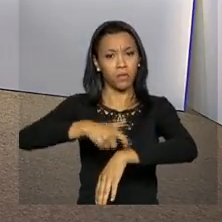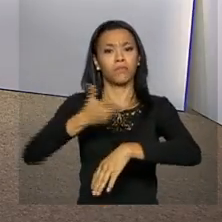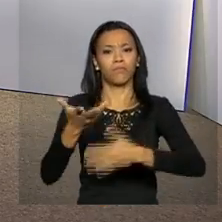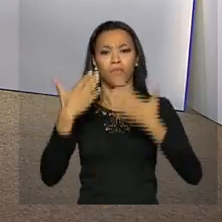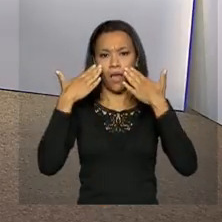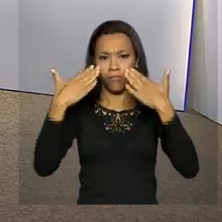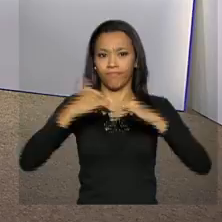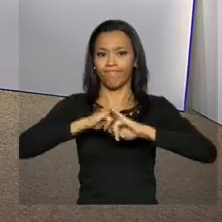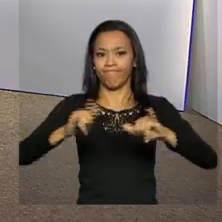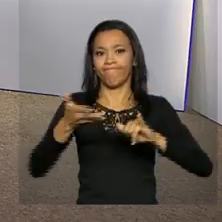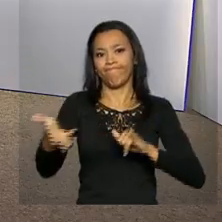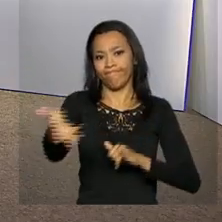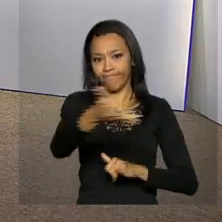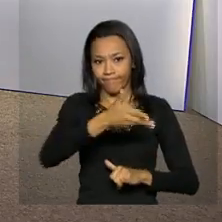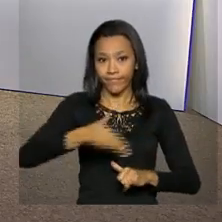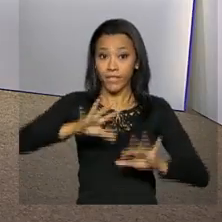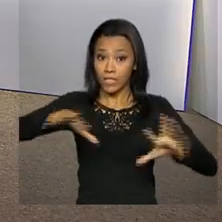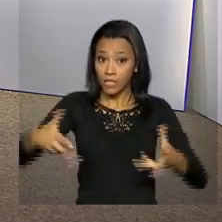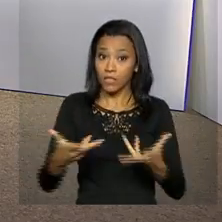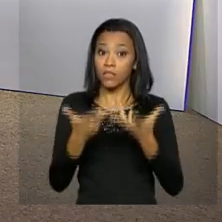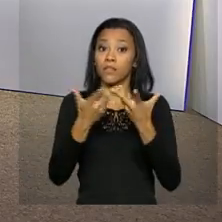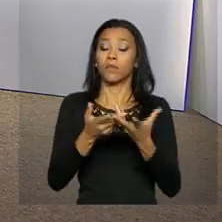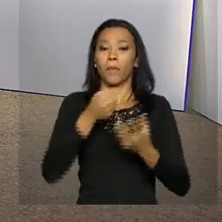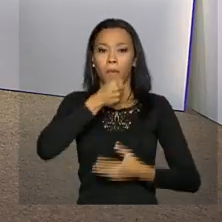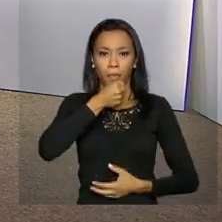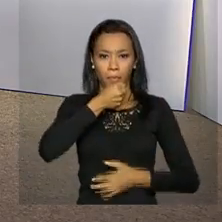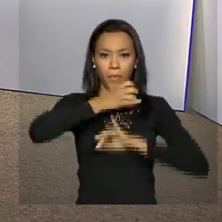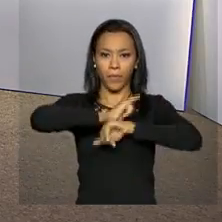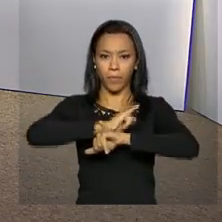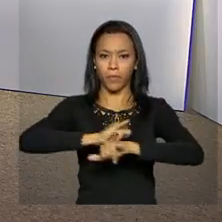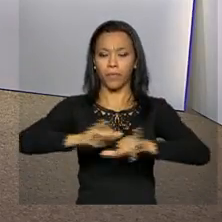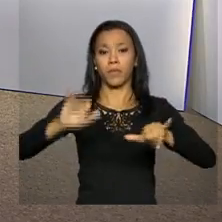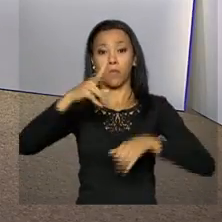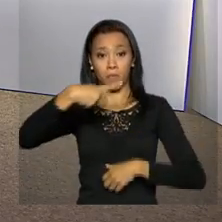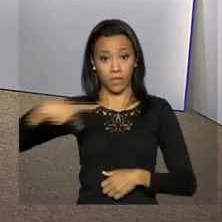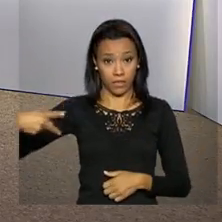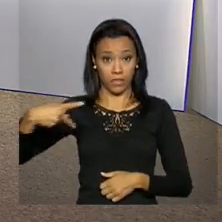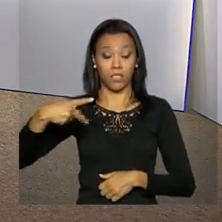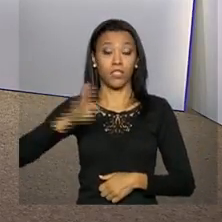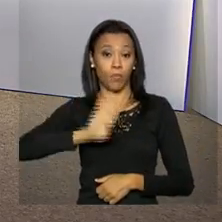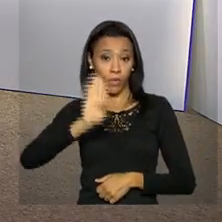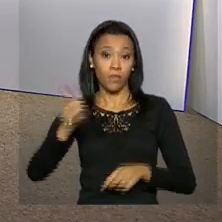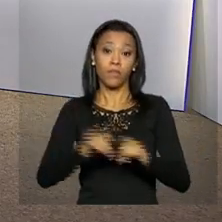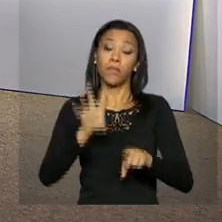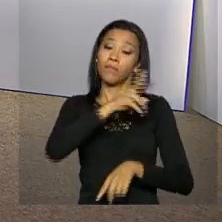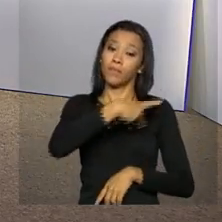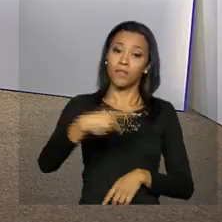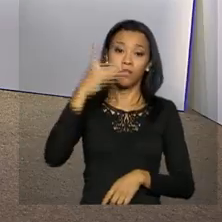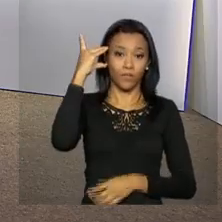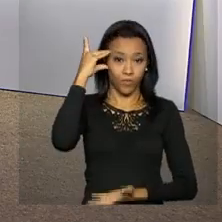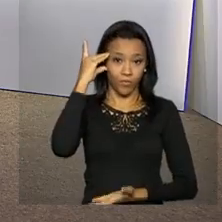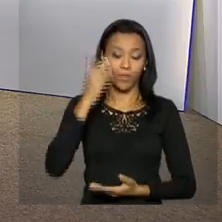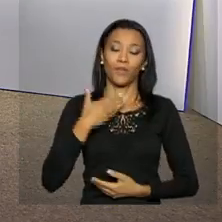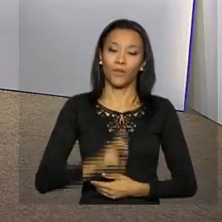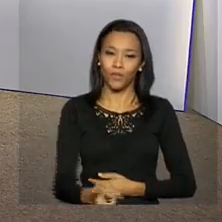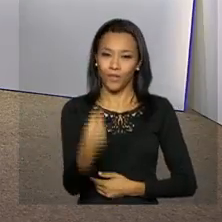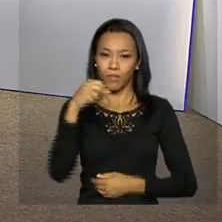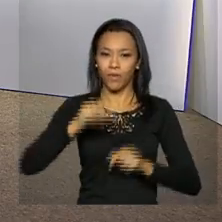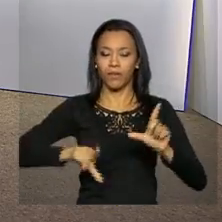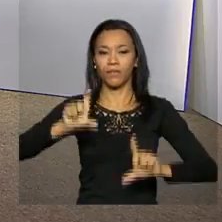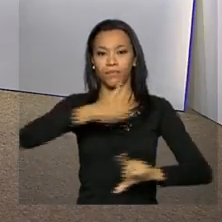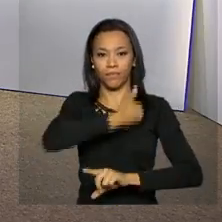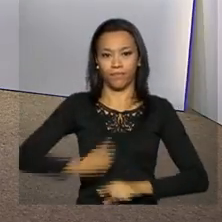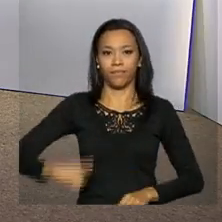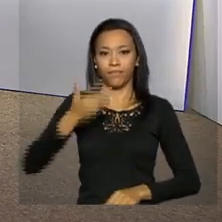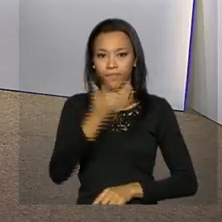transmissão ao vivo da cerimônia de declaração à imprensa do presidente da Bolívia e da presidenta Dilma Rousseff. Continue com a gente,